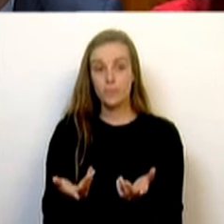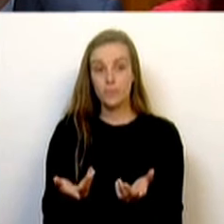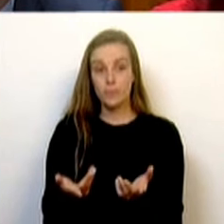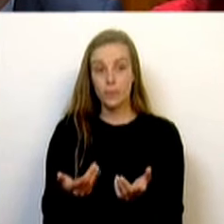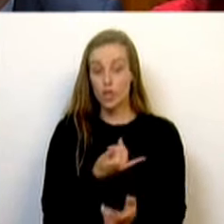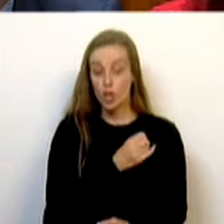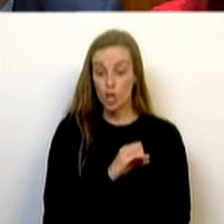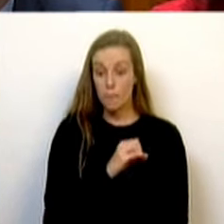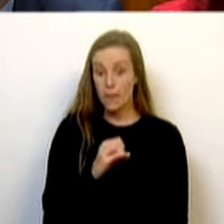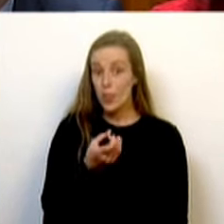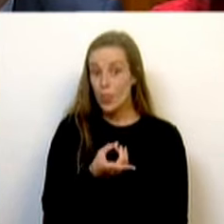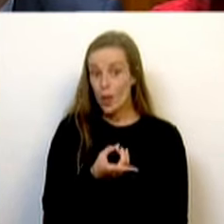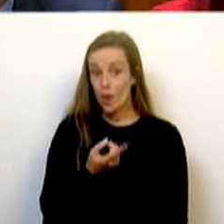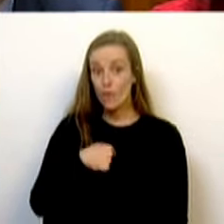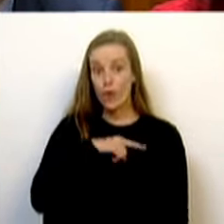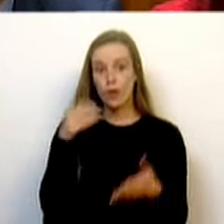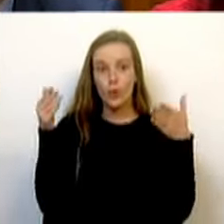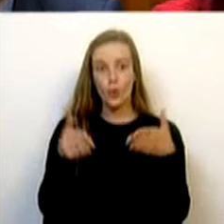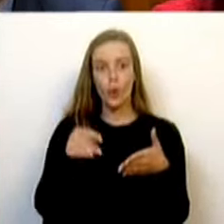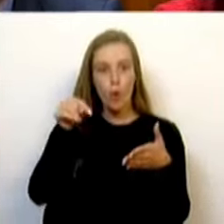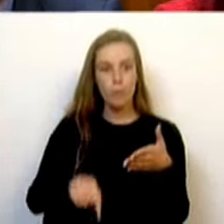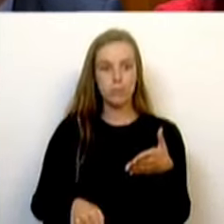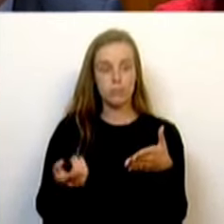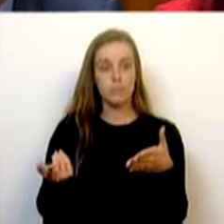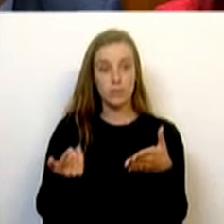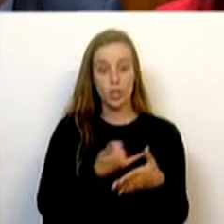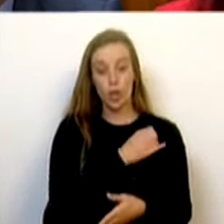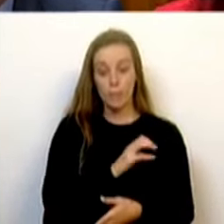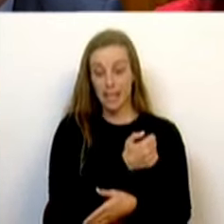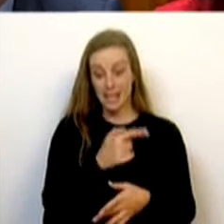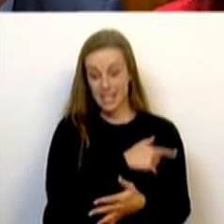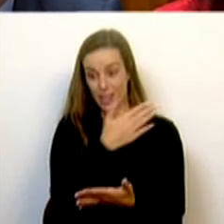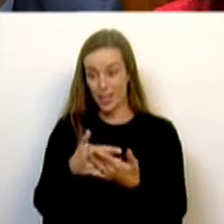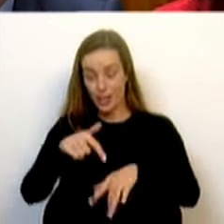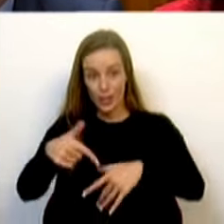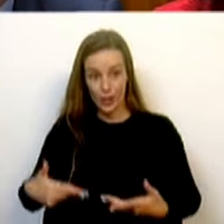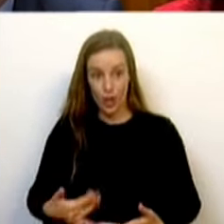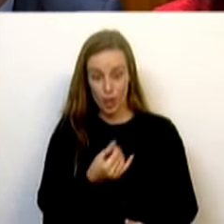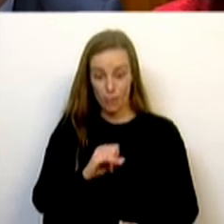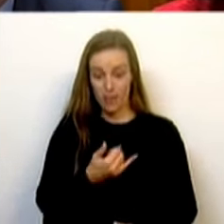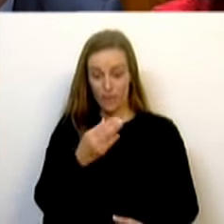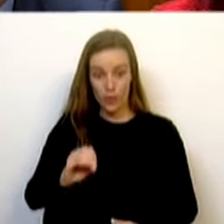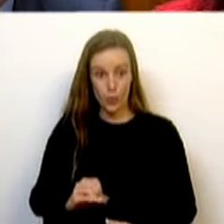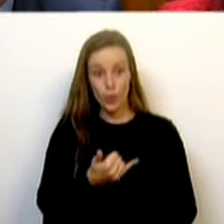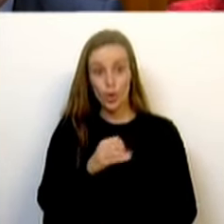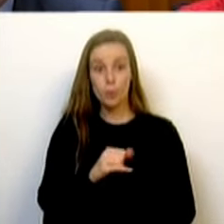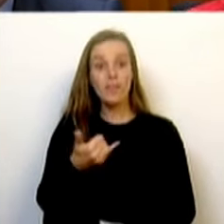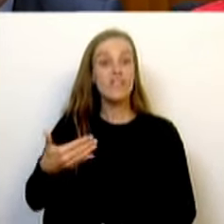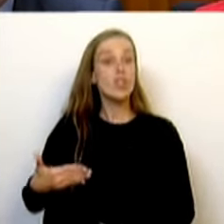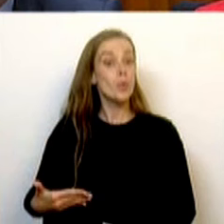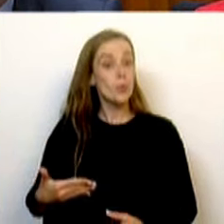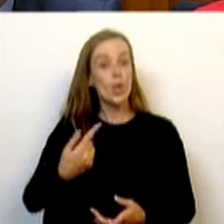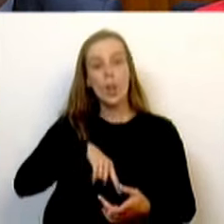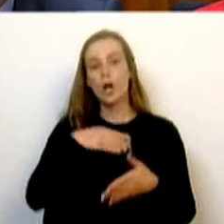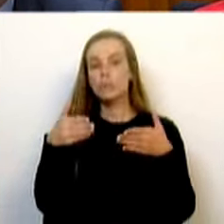em 2009 nós convergimos. Desde 2015 para cá, só em 2020 e 2021 nós